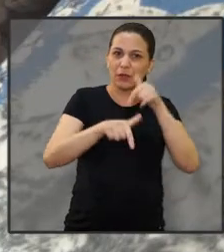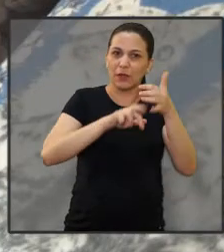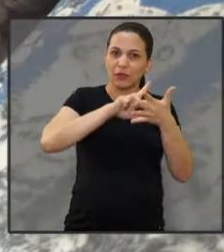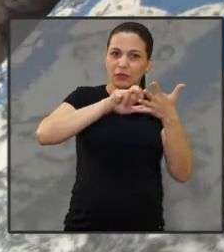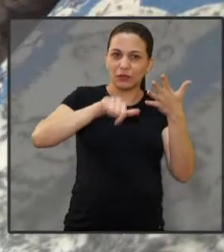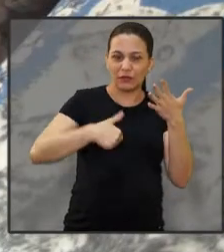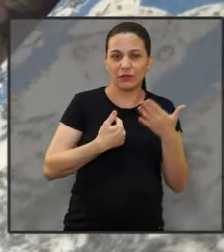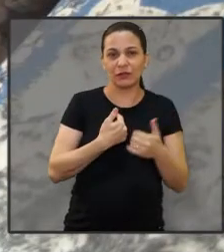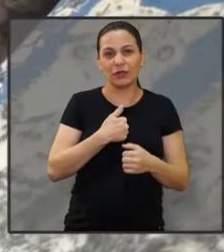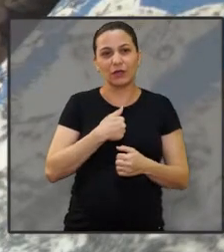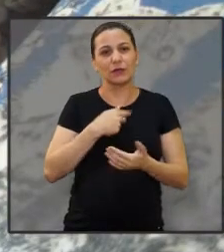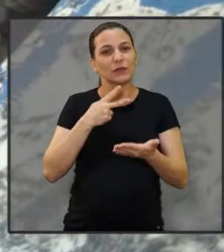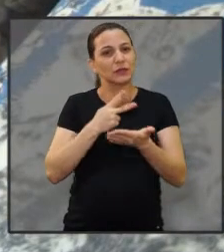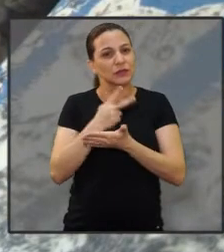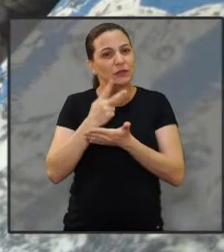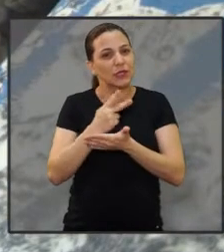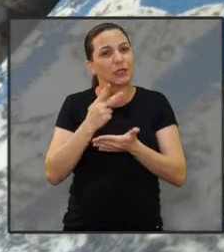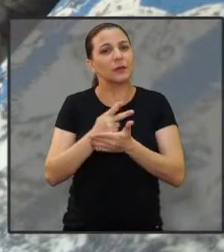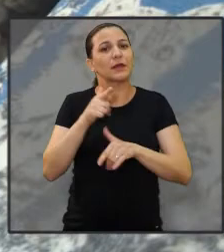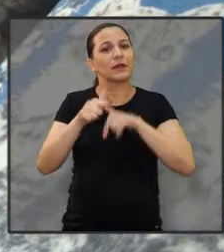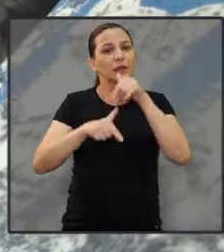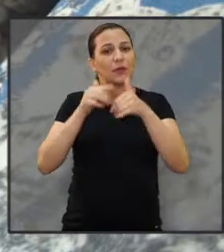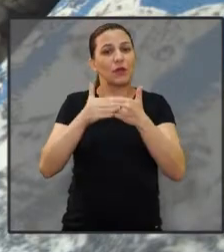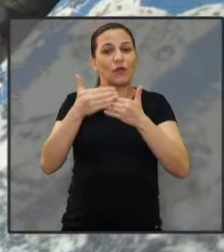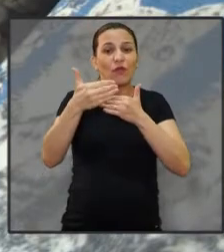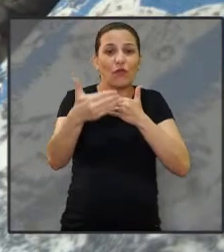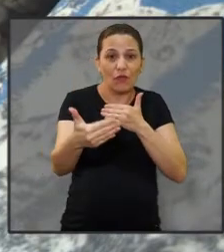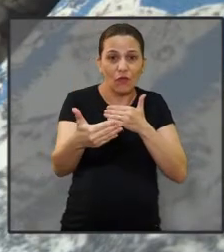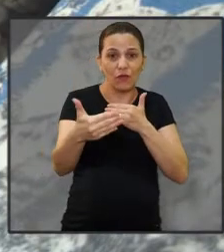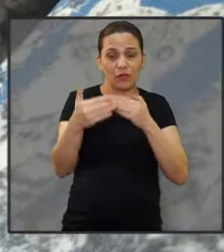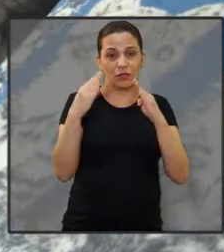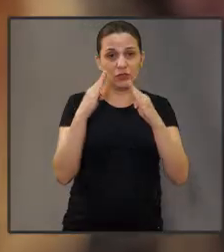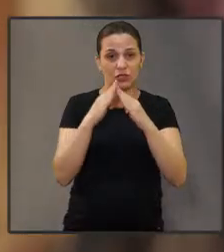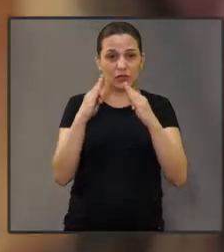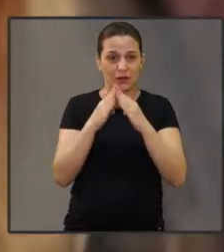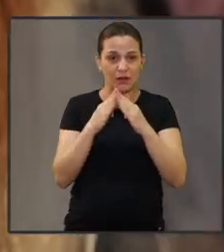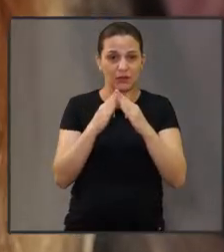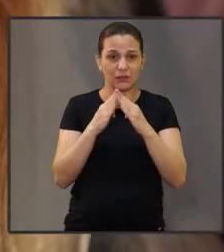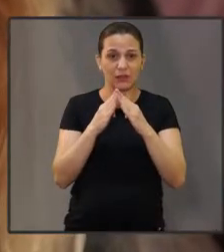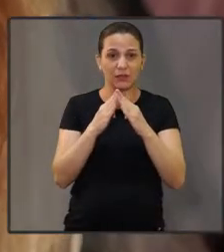é por causa desse tombo. Eu sempre fui trabalhar fora, como eu já te disse.